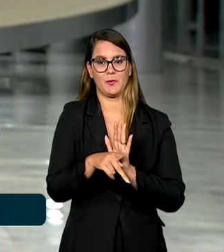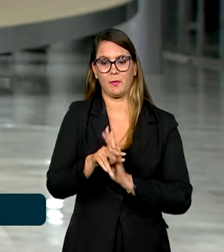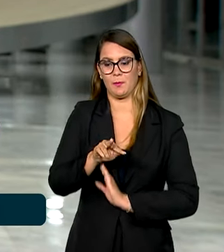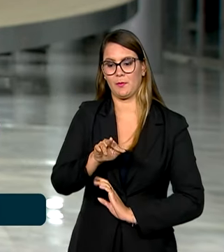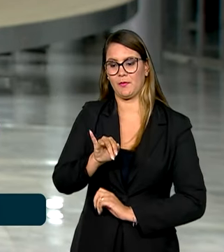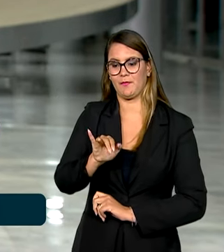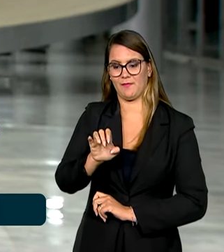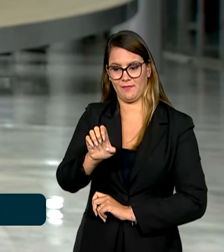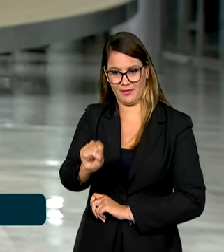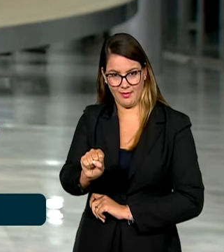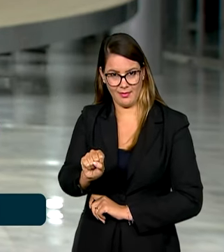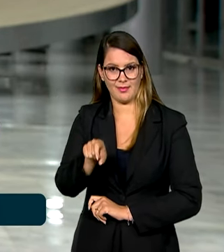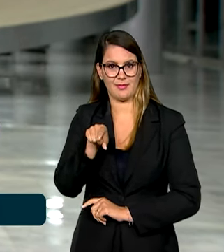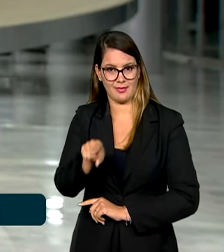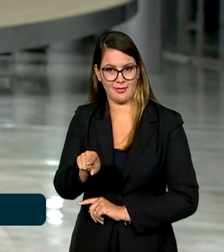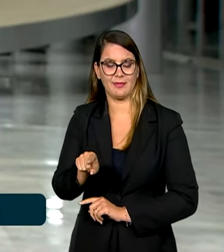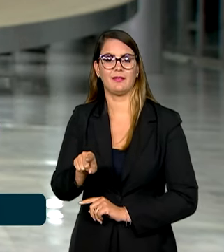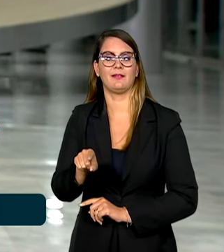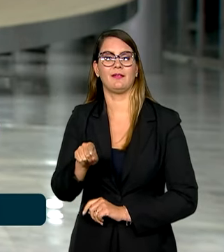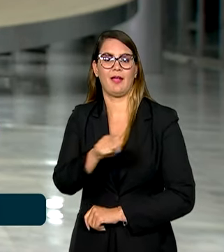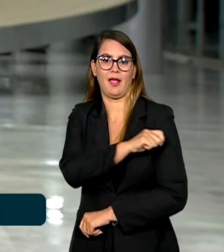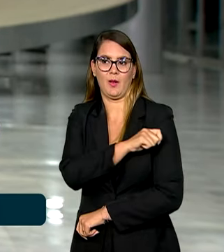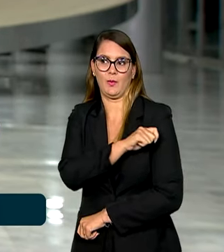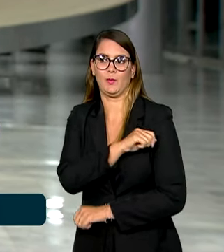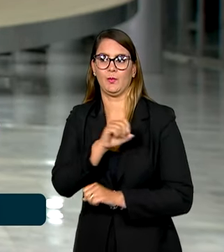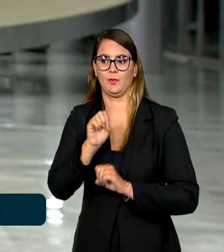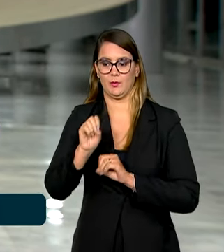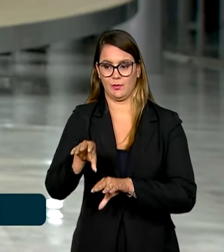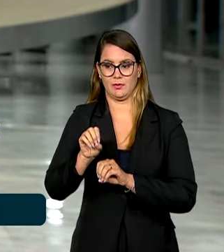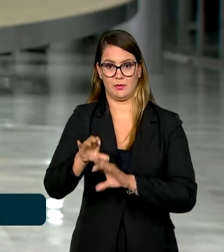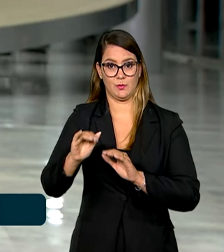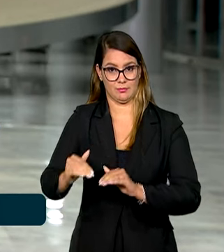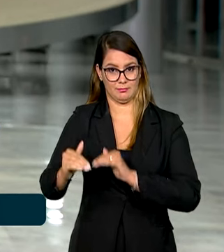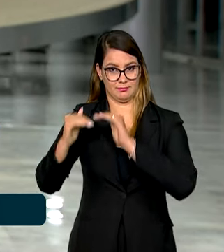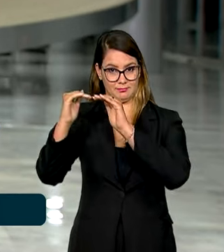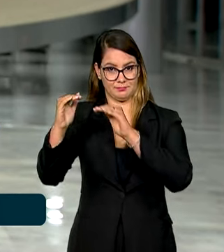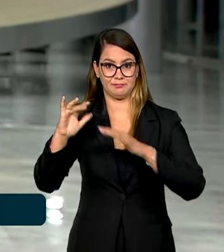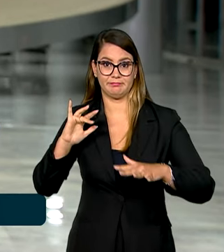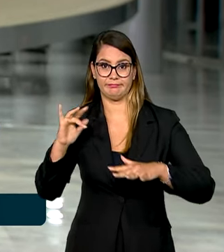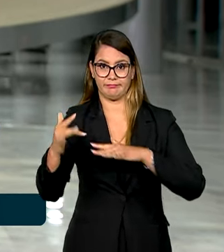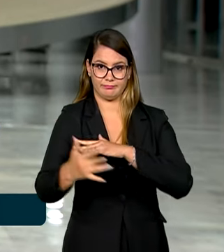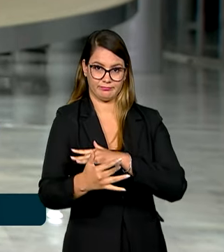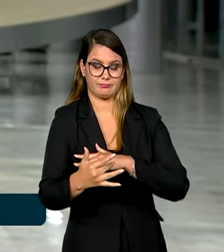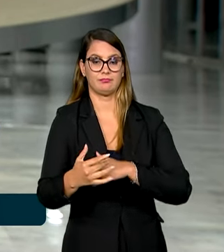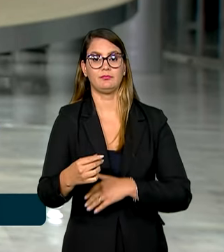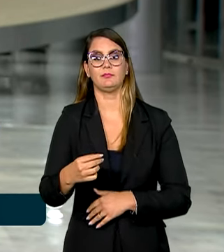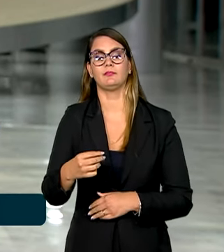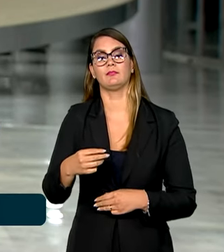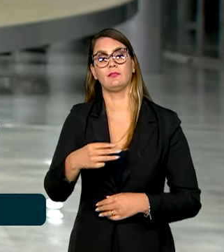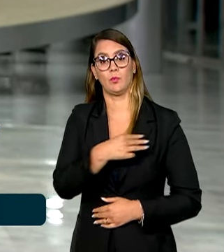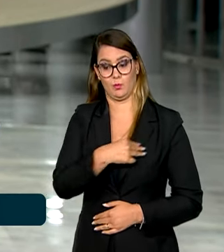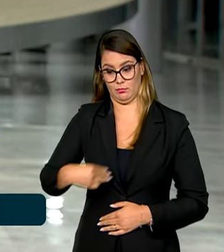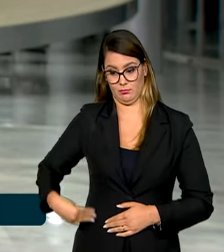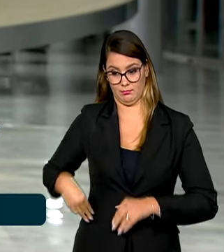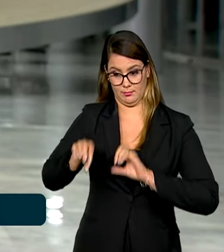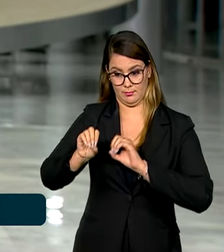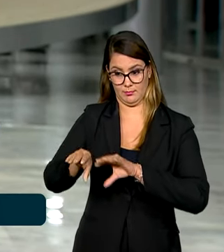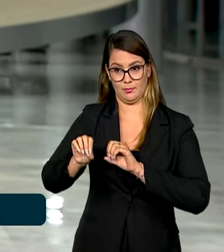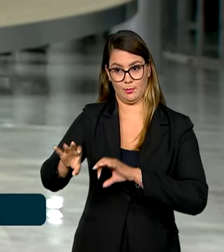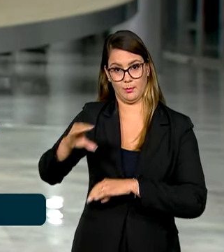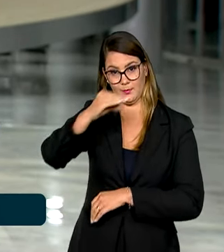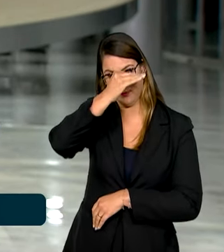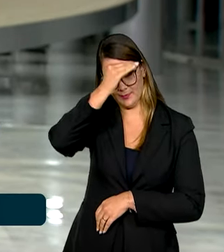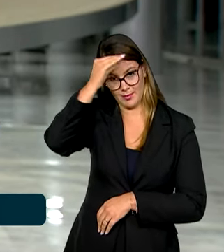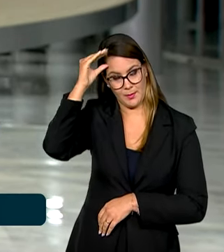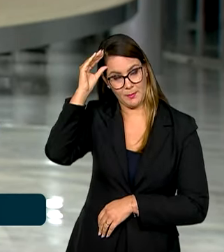o fundo de financiamento ao estudante do ensino superior. Pelas redes sociais, o ministro da Educação, Camilo Santana, disse que o